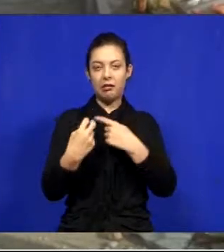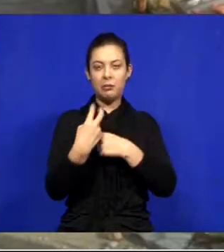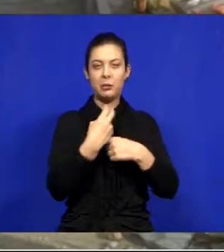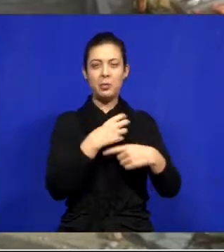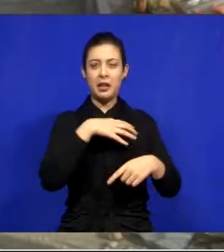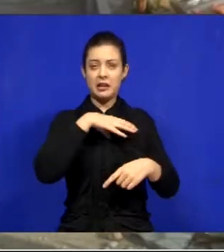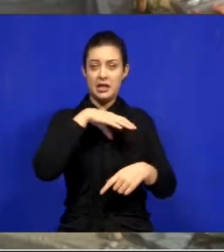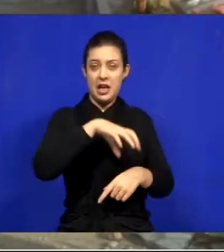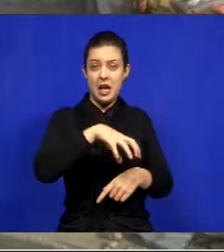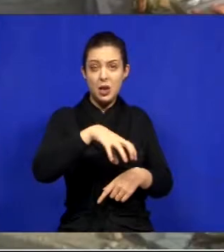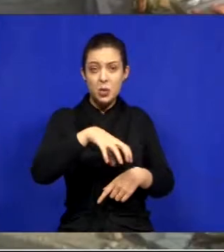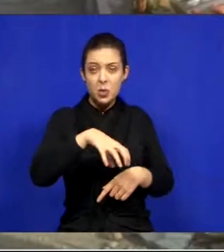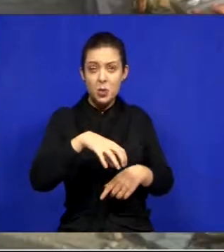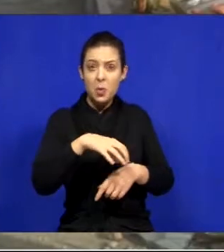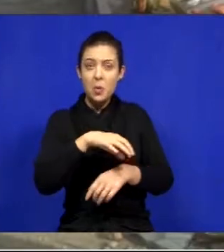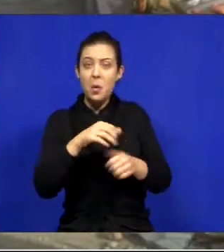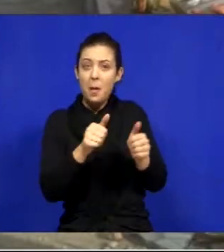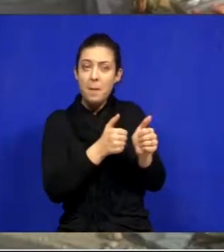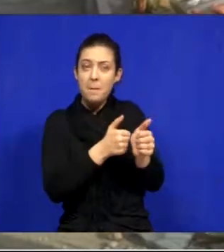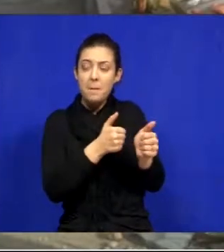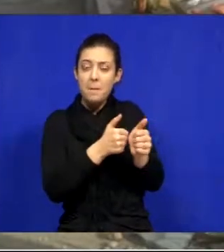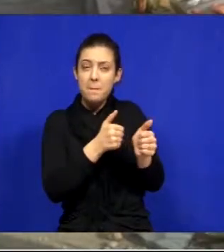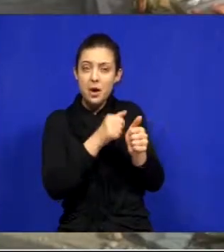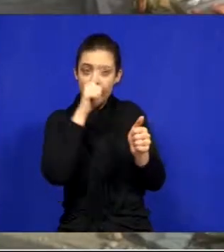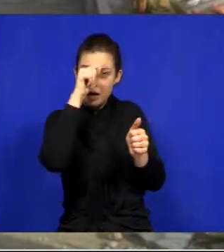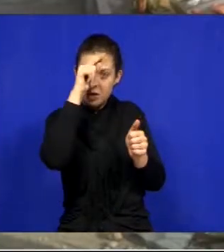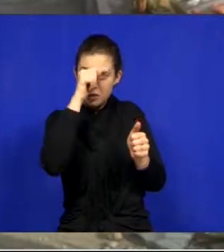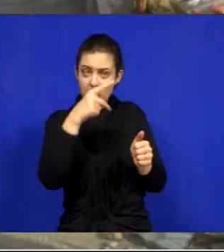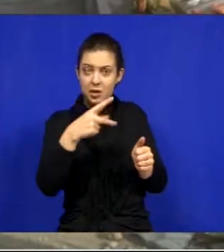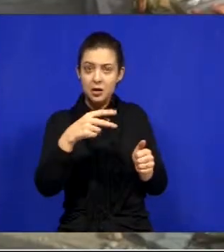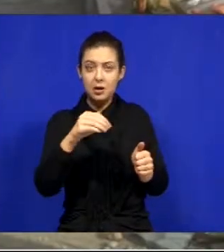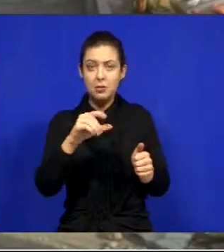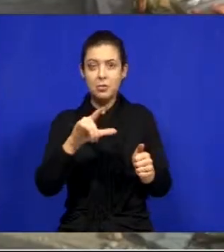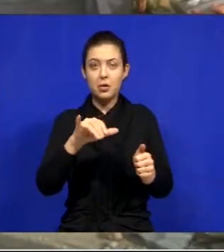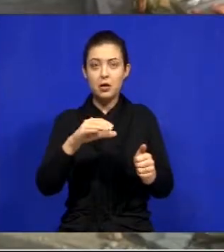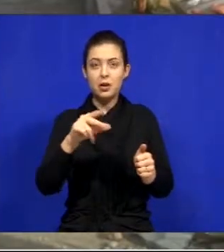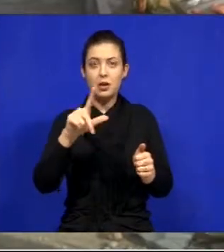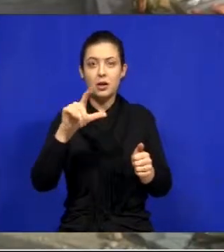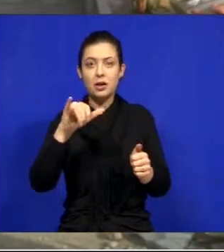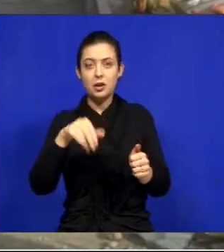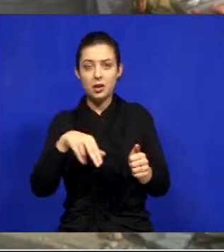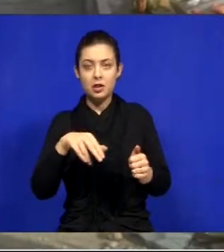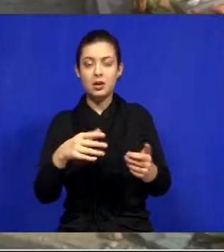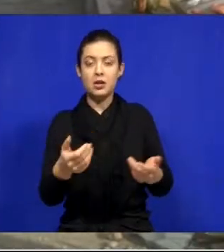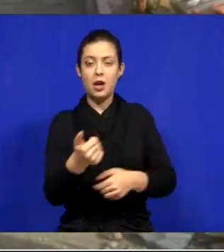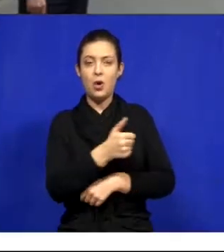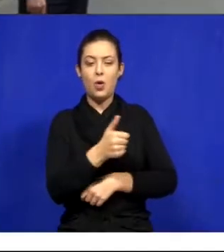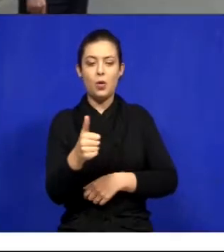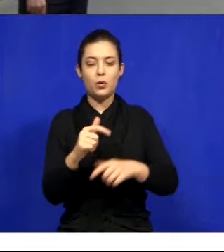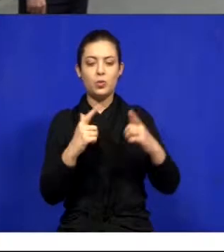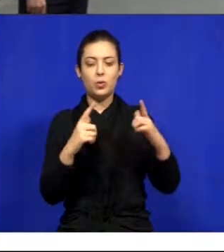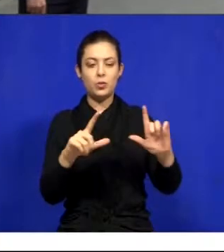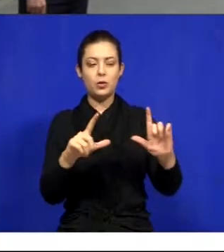da cidade, que fica aqui perto da Policlim. Ali. a foto 11.